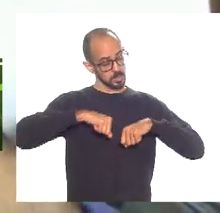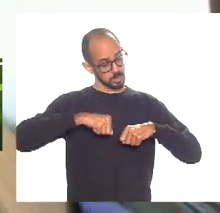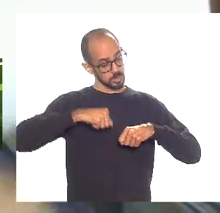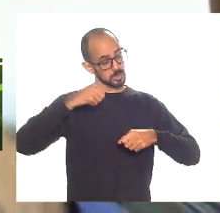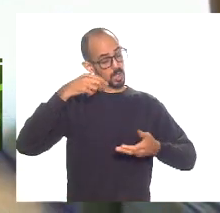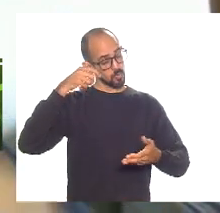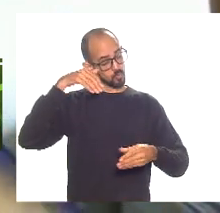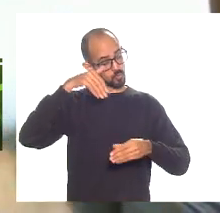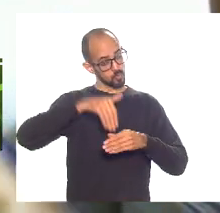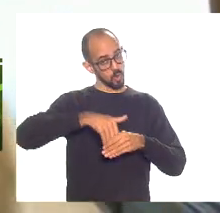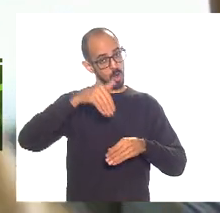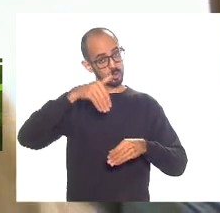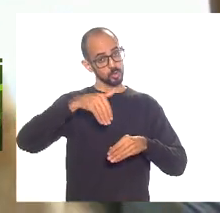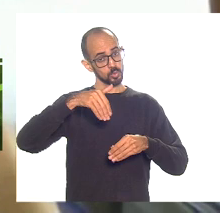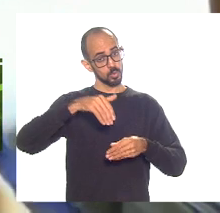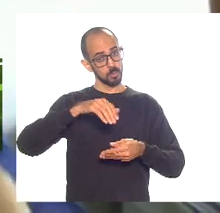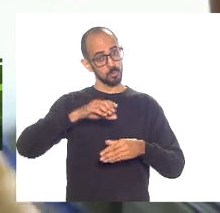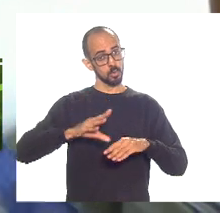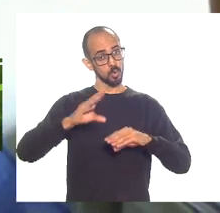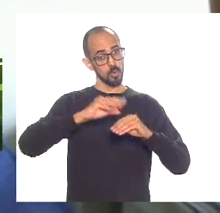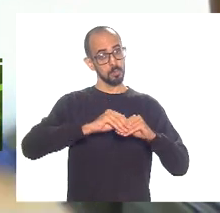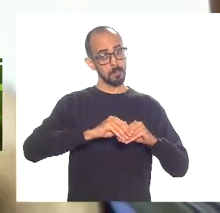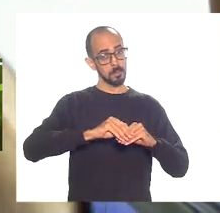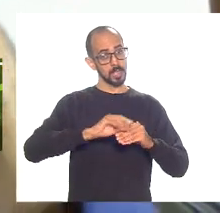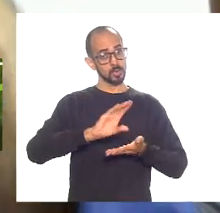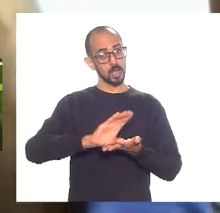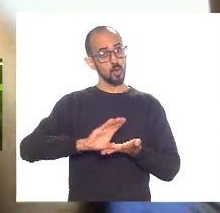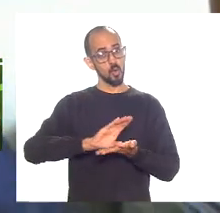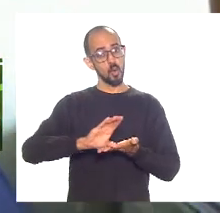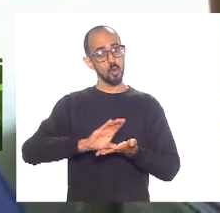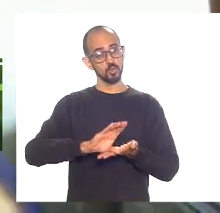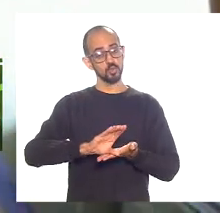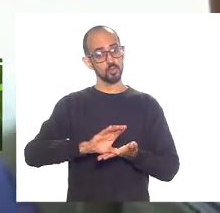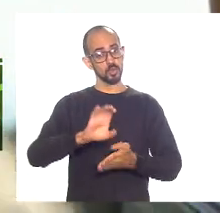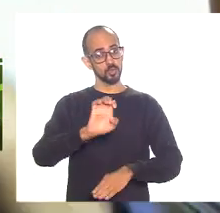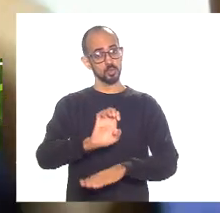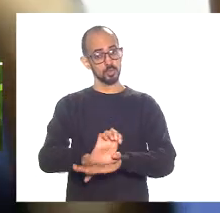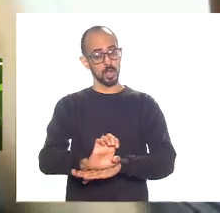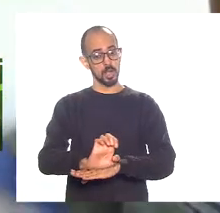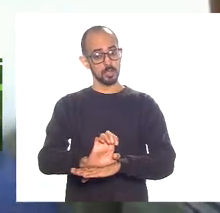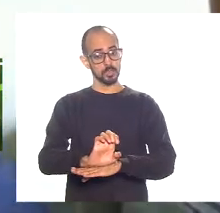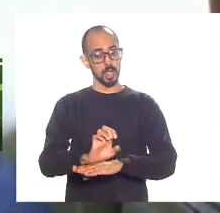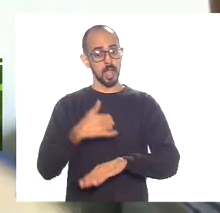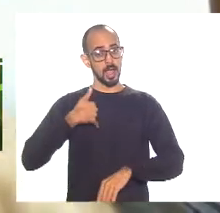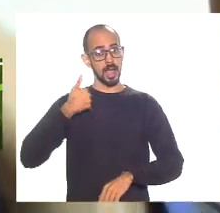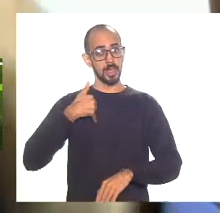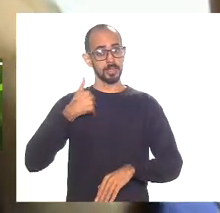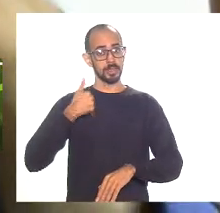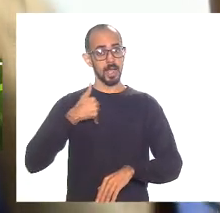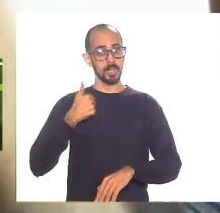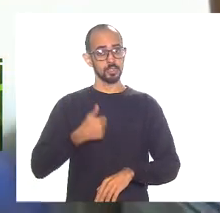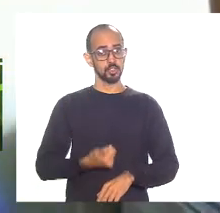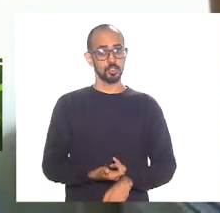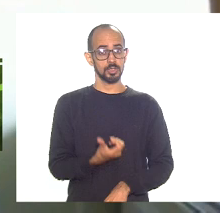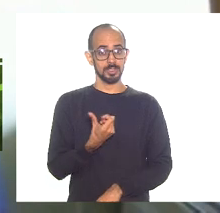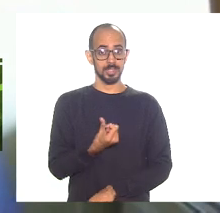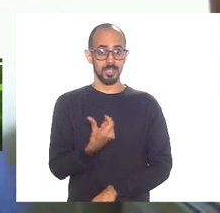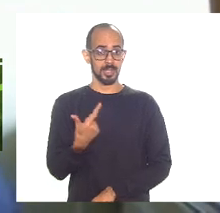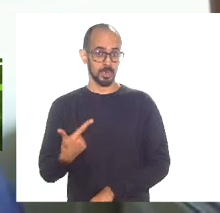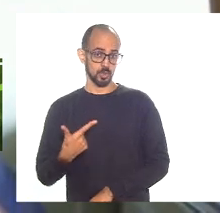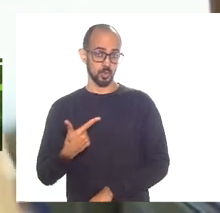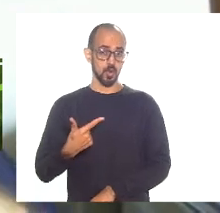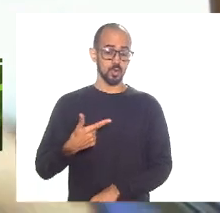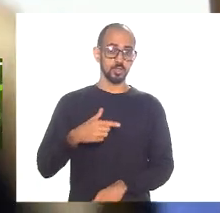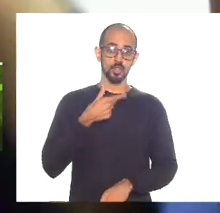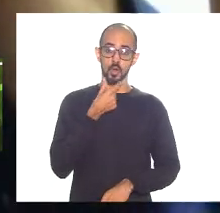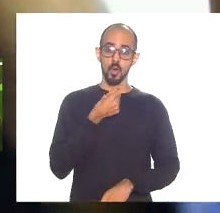constitucional a idade mínima de aposentadoria para as mulheres de 62 anos e